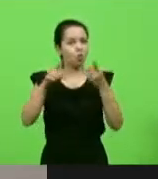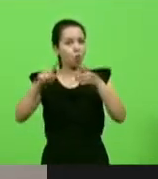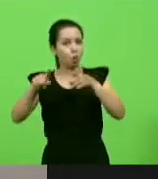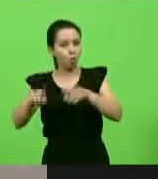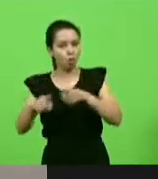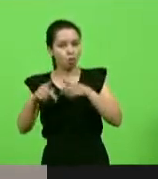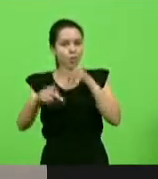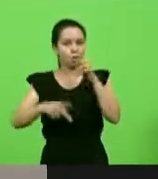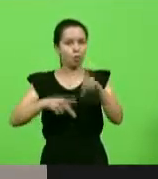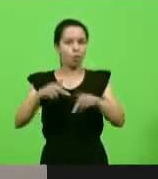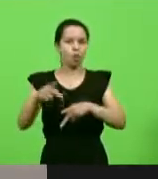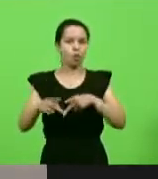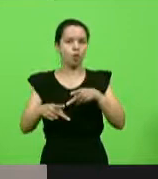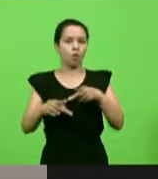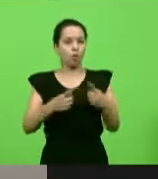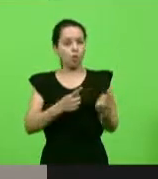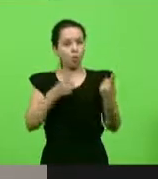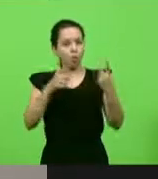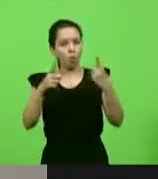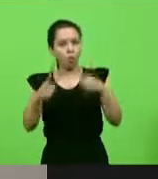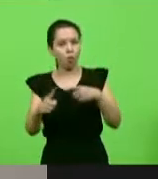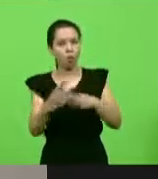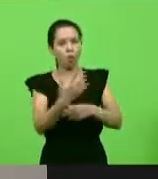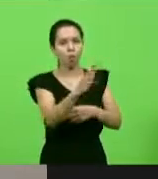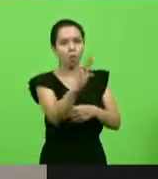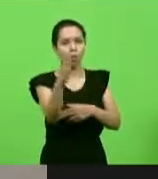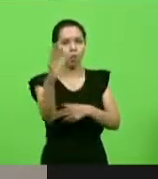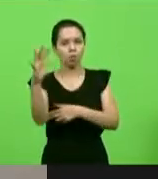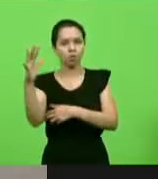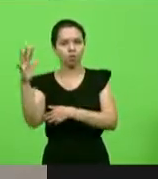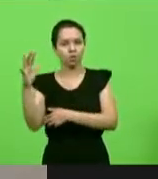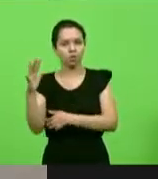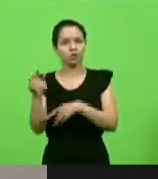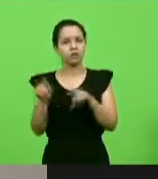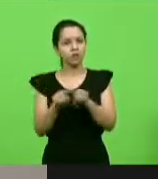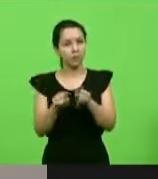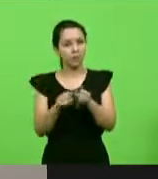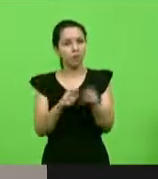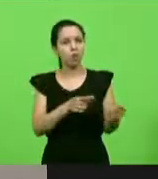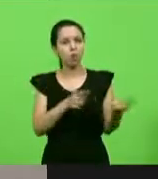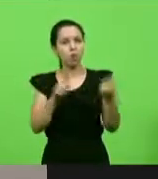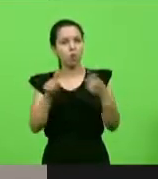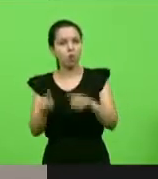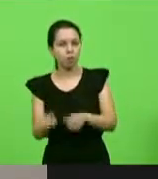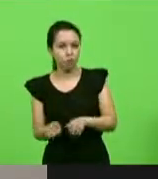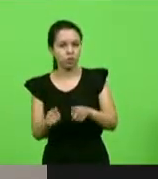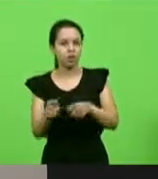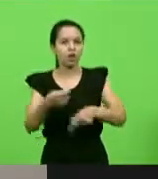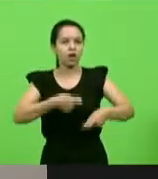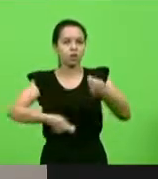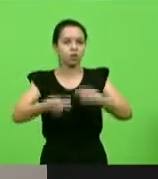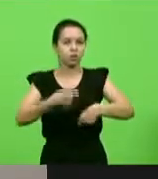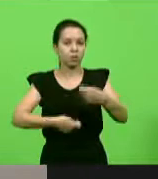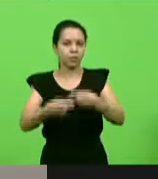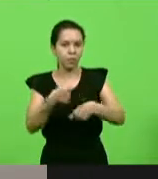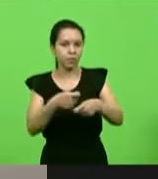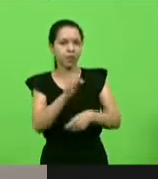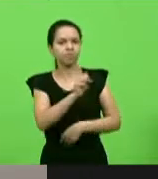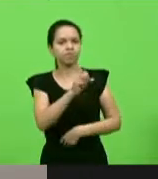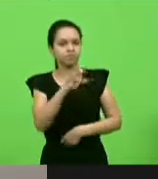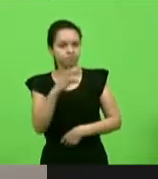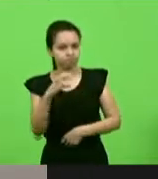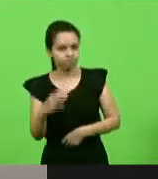natureza e a economia de Santa Catarina e do Brasil.